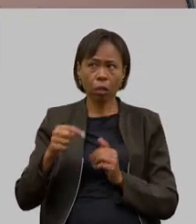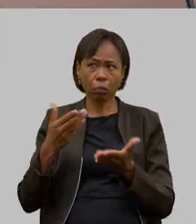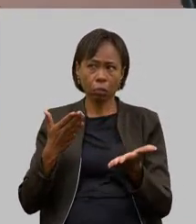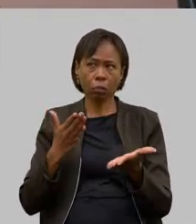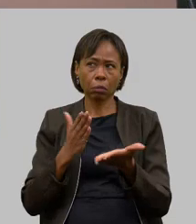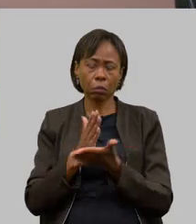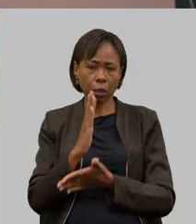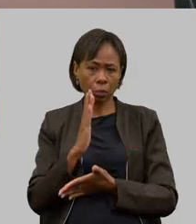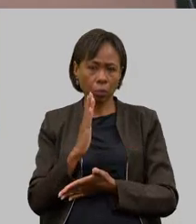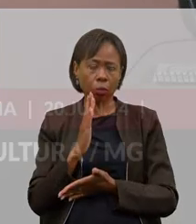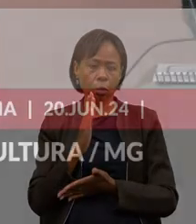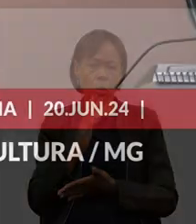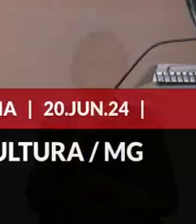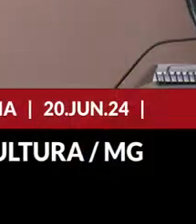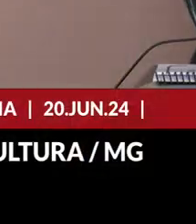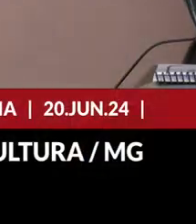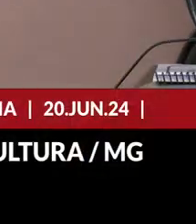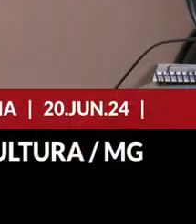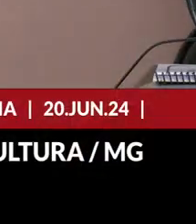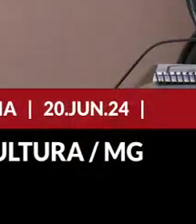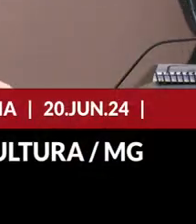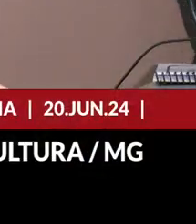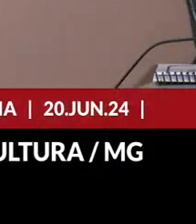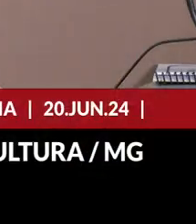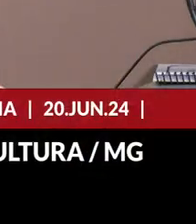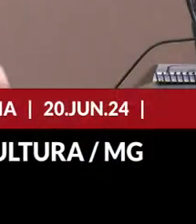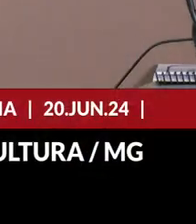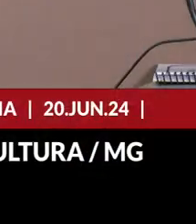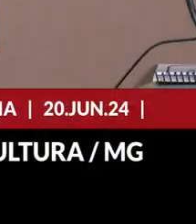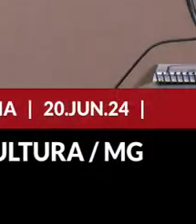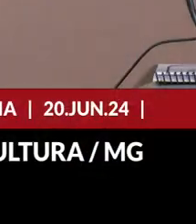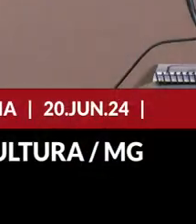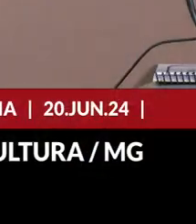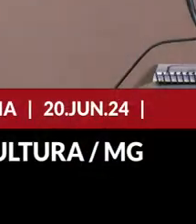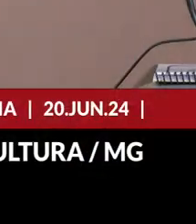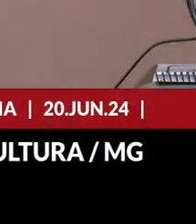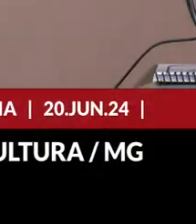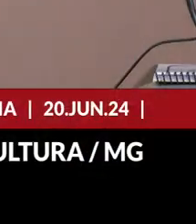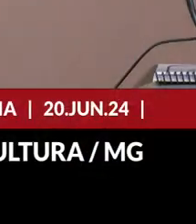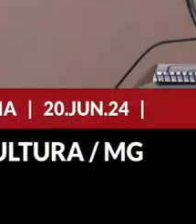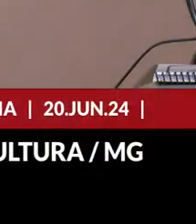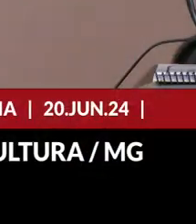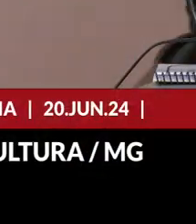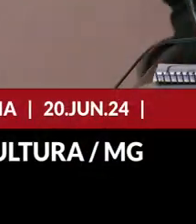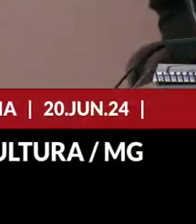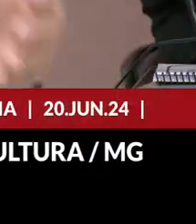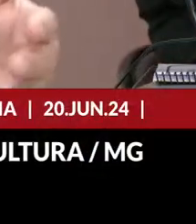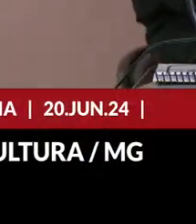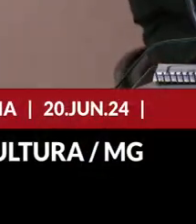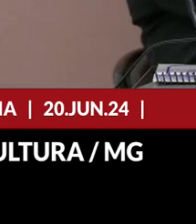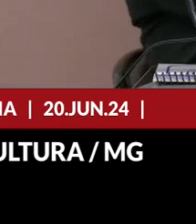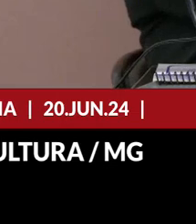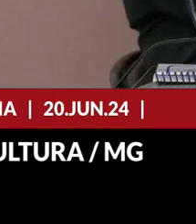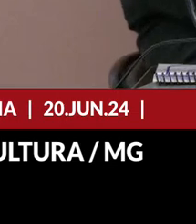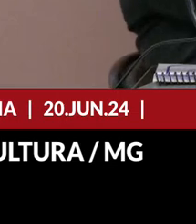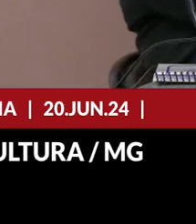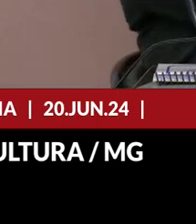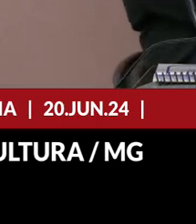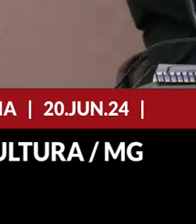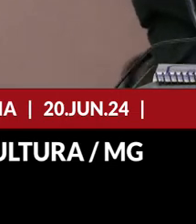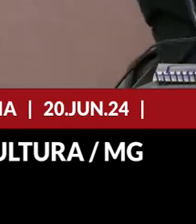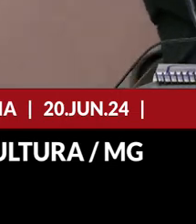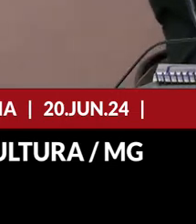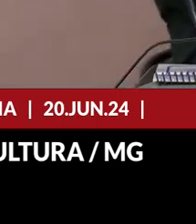o PL que colocou 30, 40 milhões na pesquisa agropecuária isso é dinheiro para a secretaria da